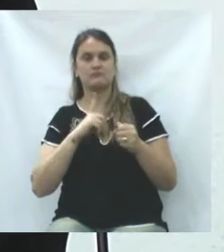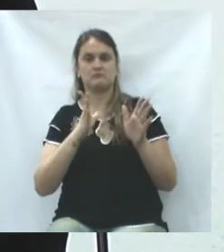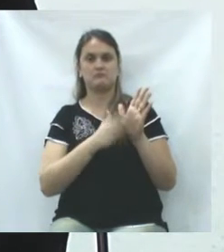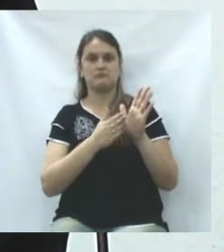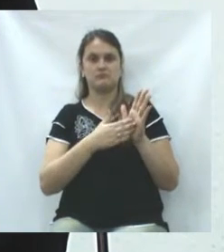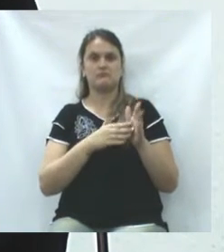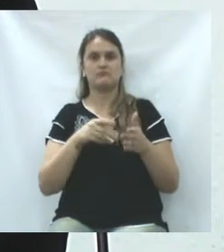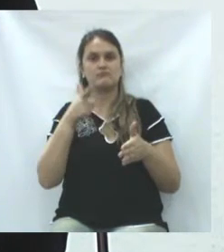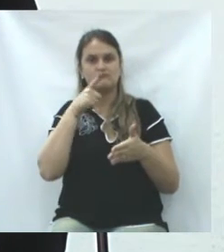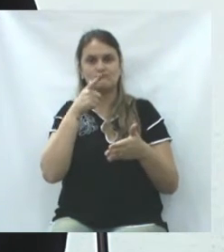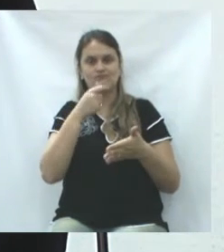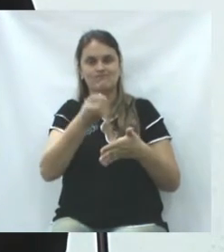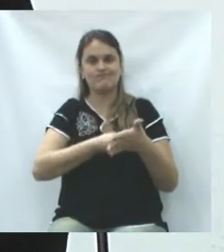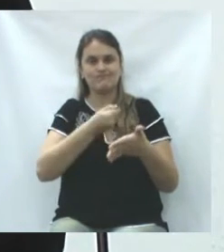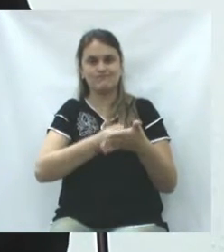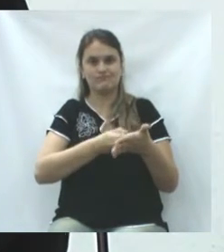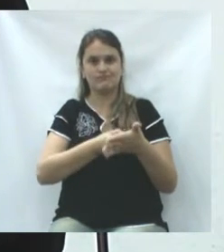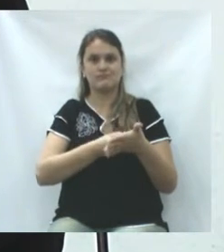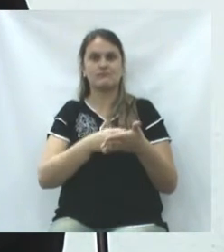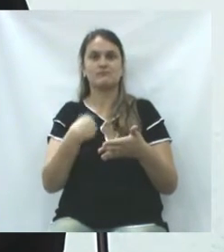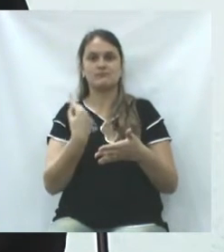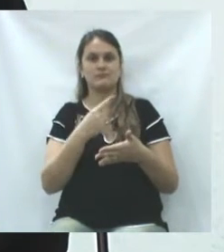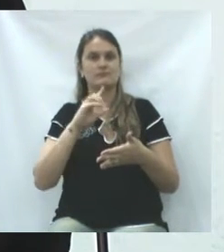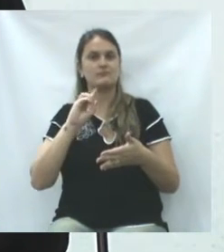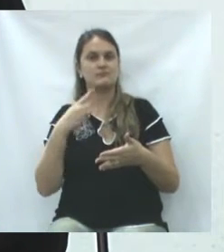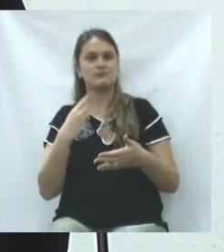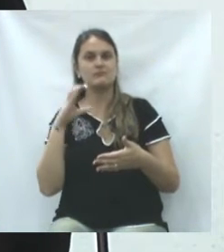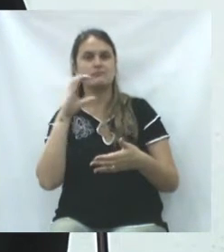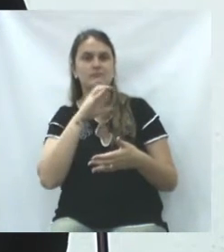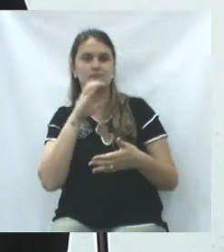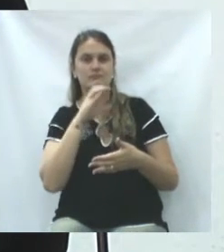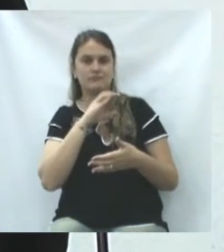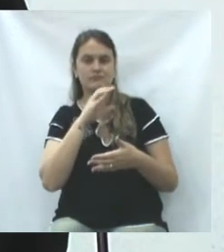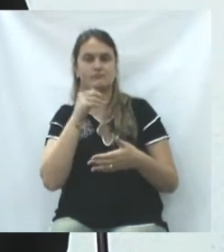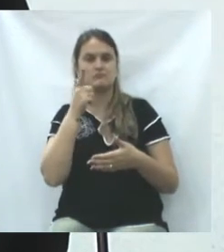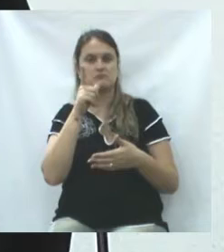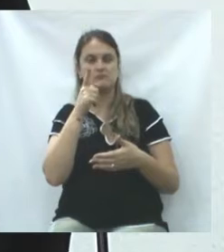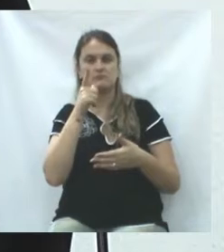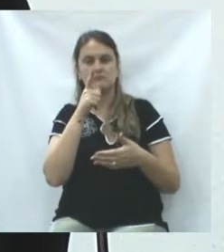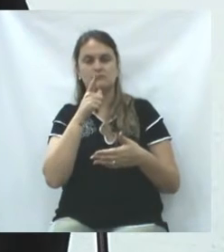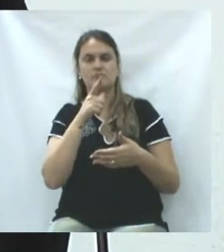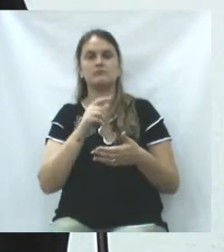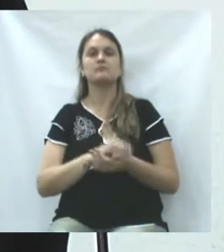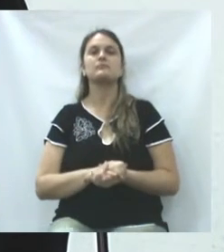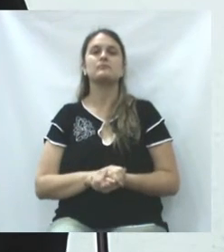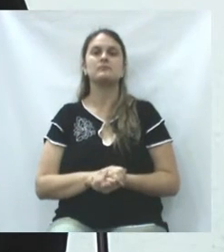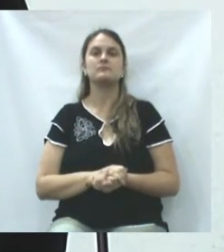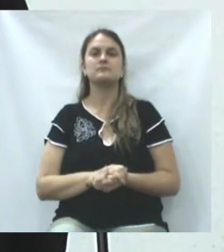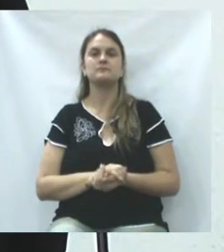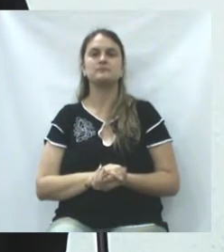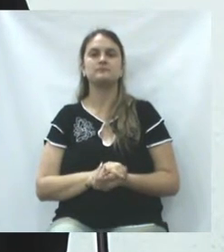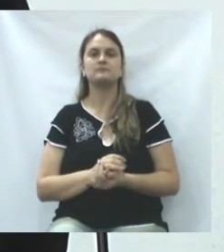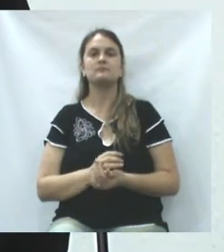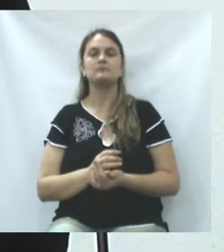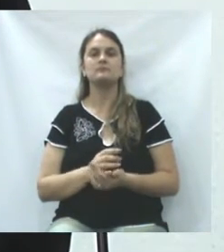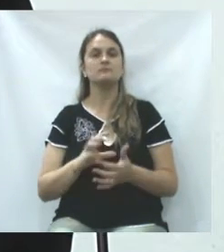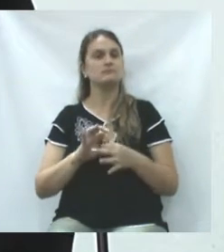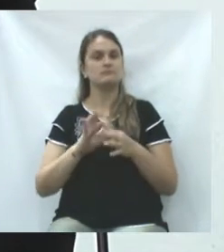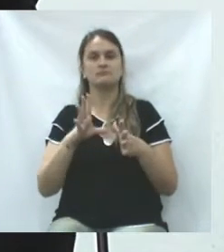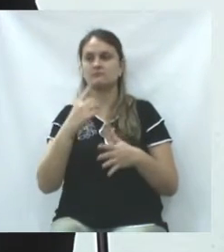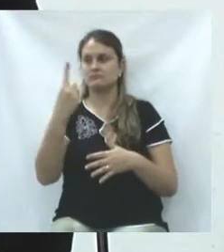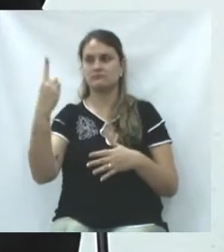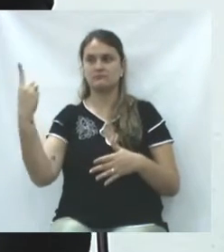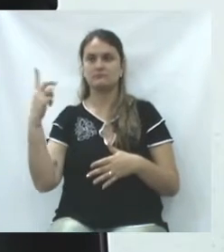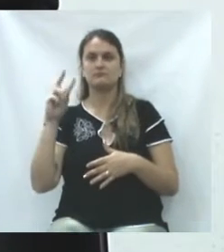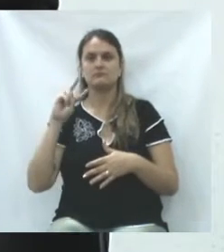está na mão deles, dos nossos deputados, agilizar a nível a esfera federal. Fica à